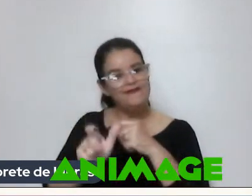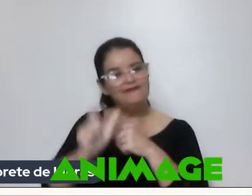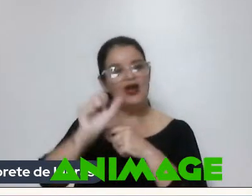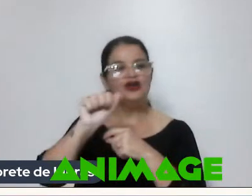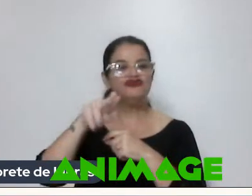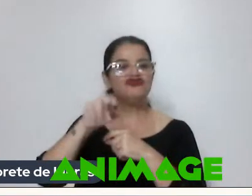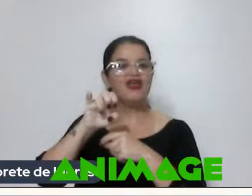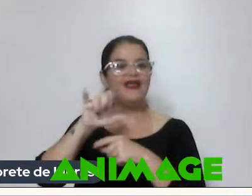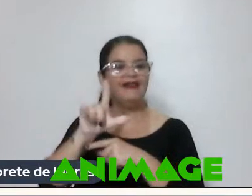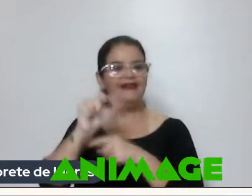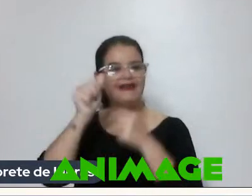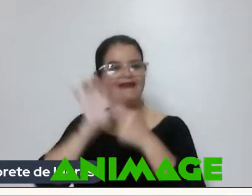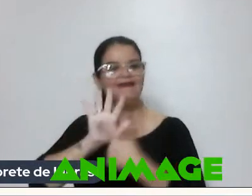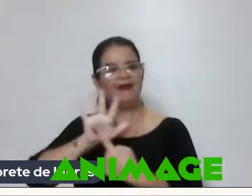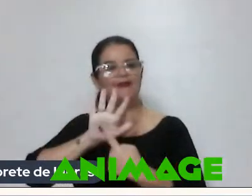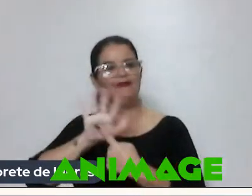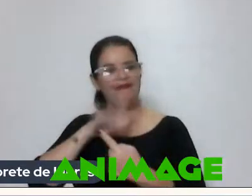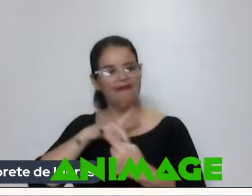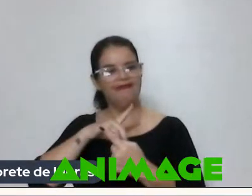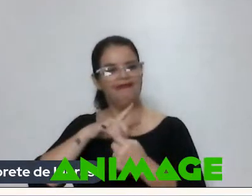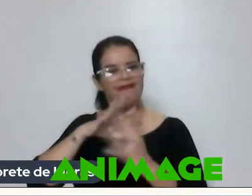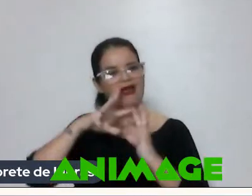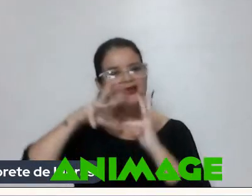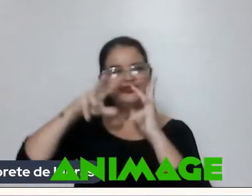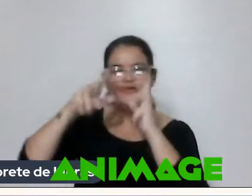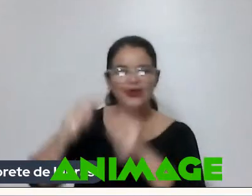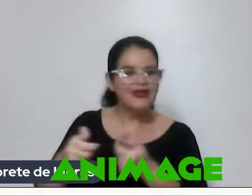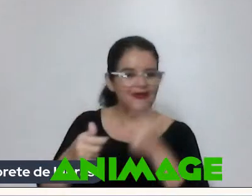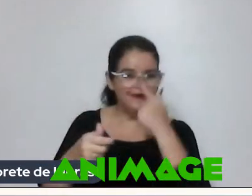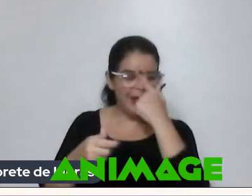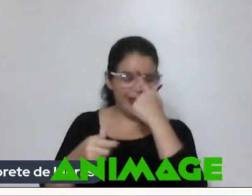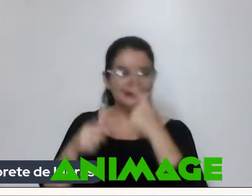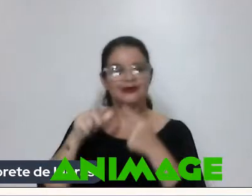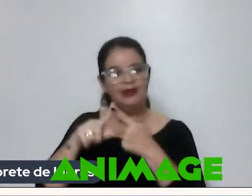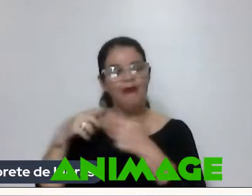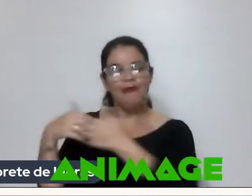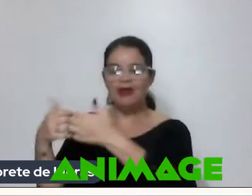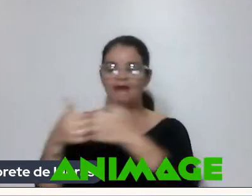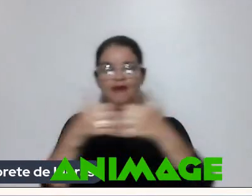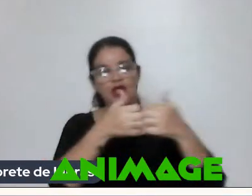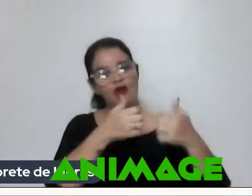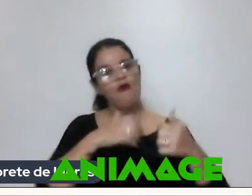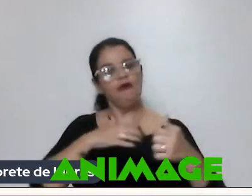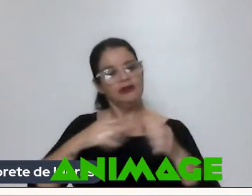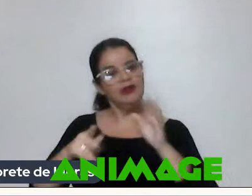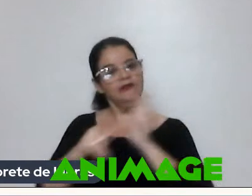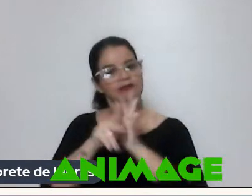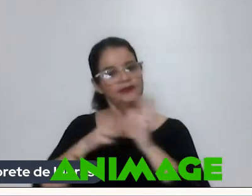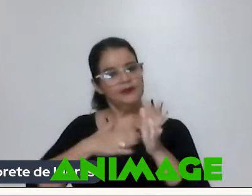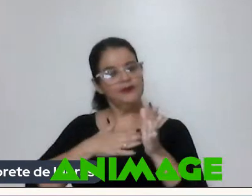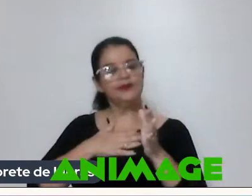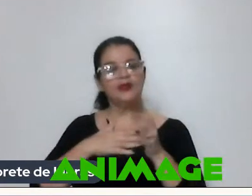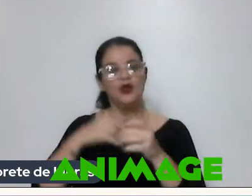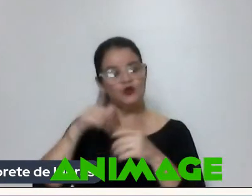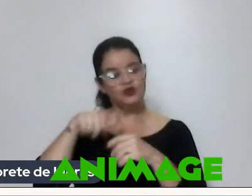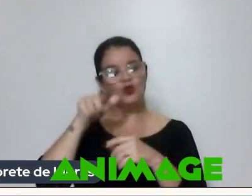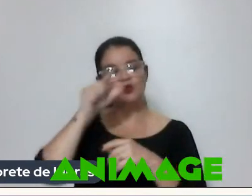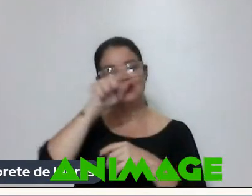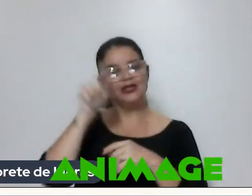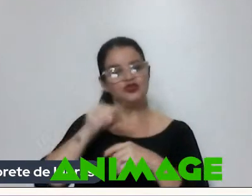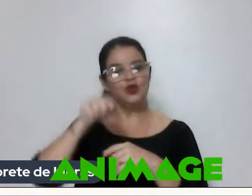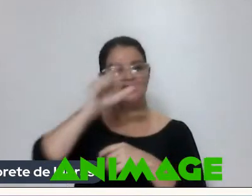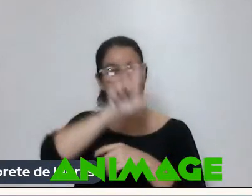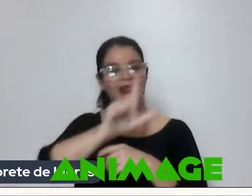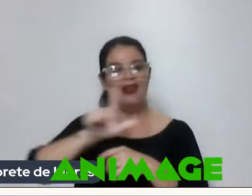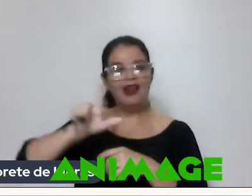Estar nesse universo Que também me rodeia Eu sou Da zona leste De São Paulo Que é a